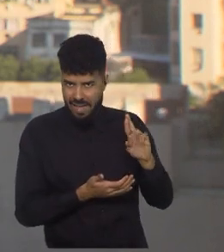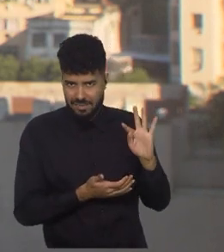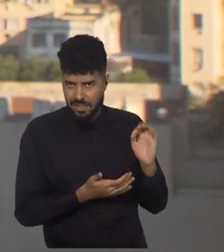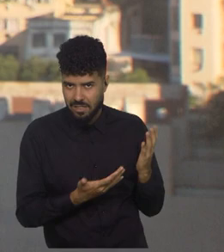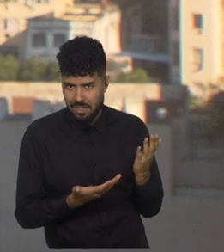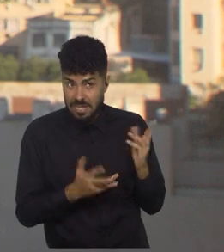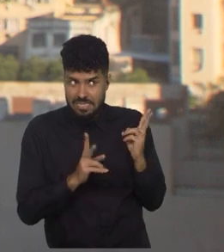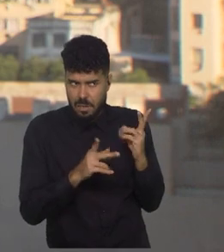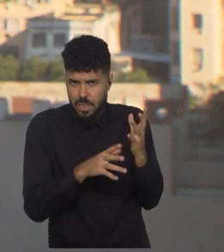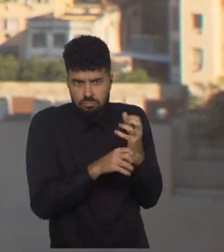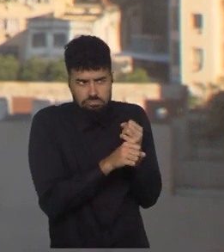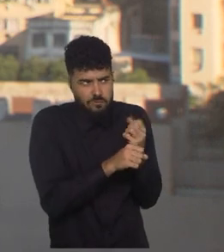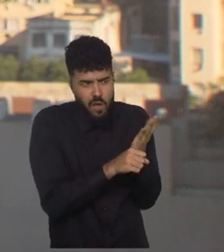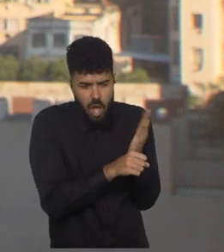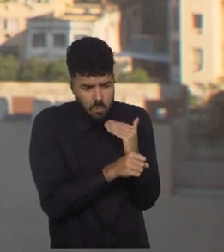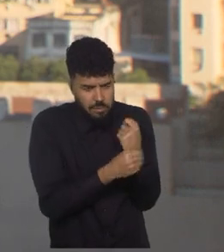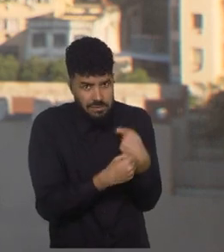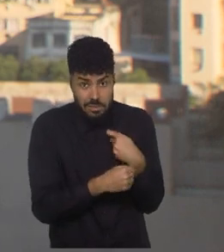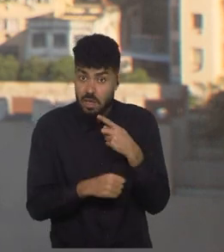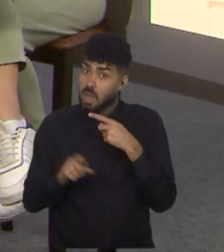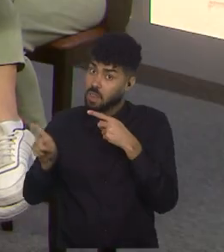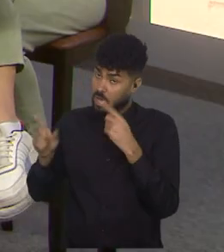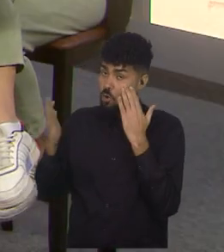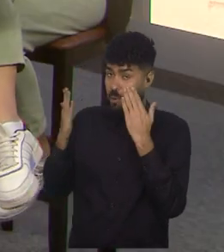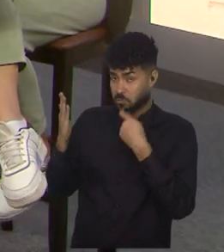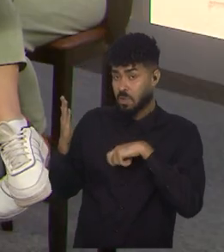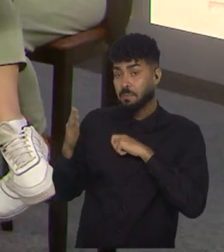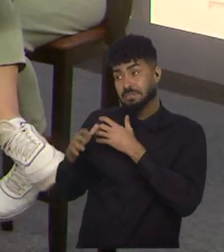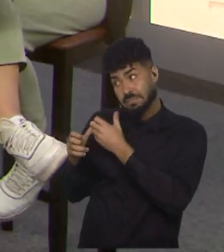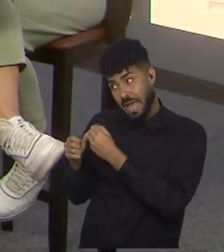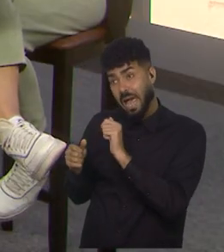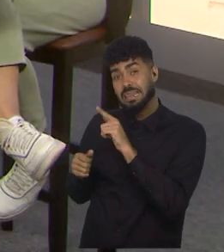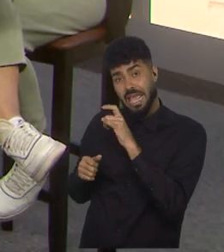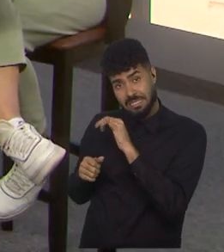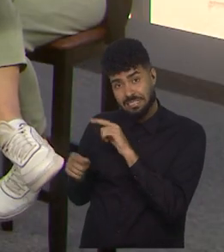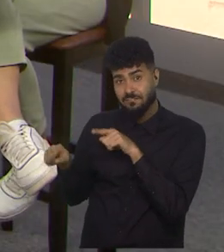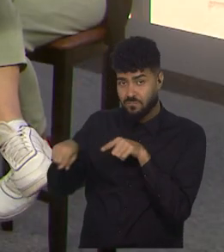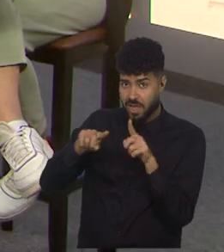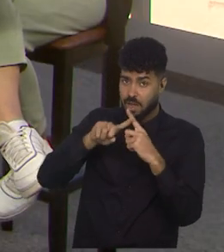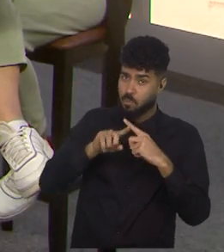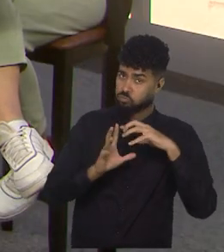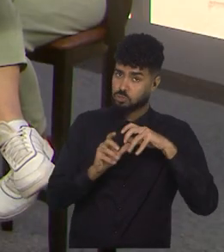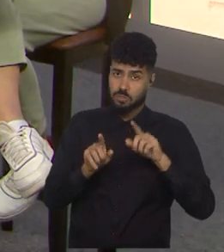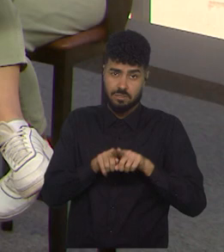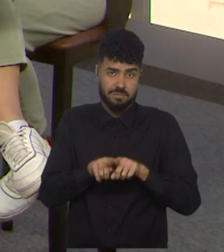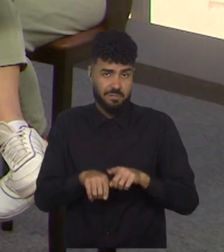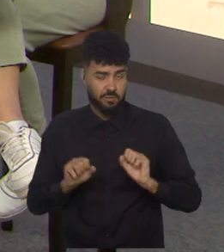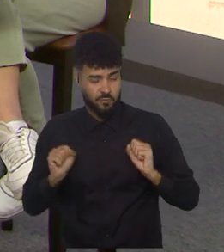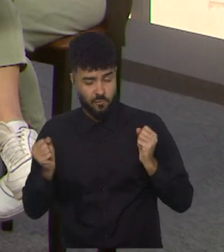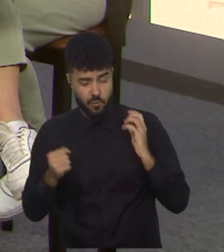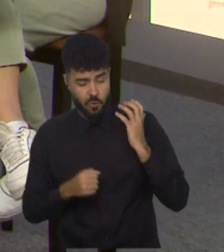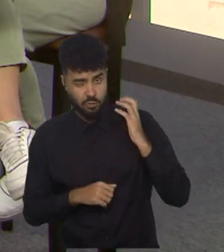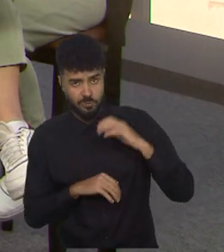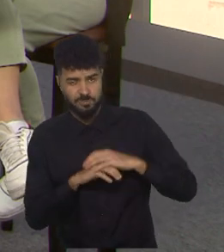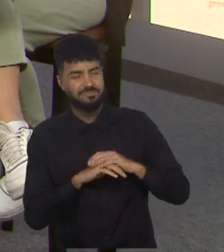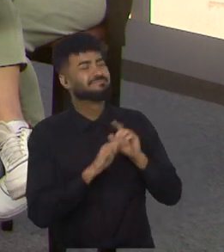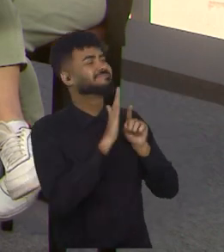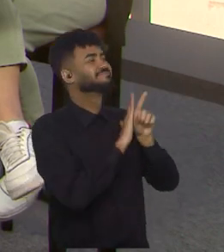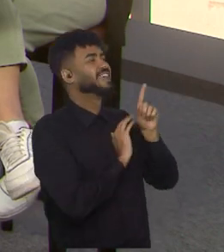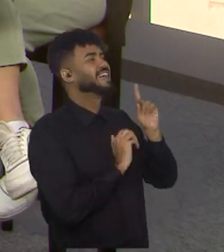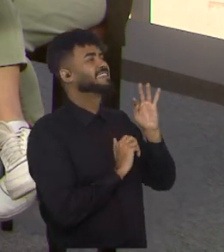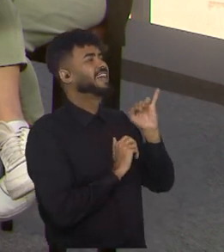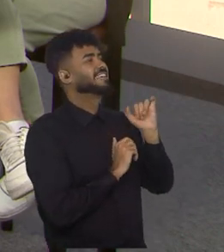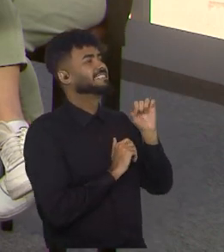Então, acho que a federação tem que fazer um esforço. O Thais, o que você espera, de fato, agora,